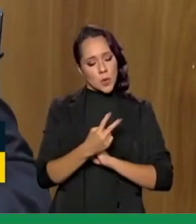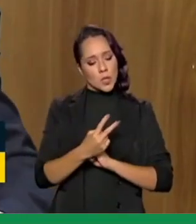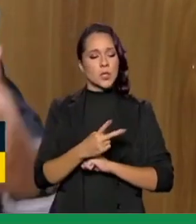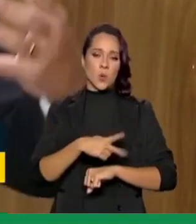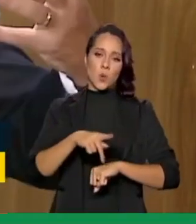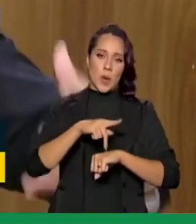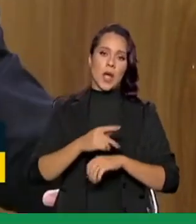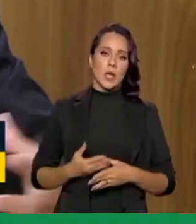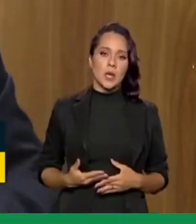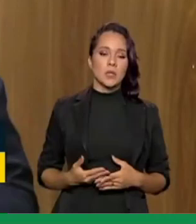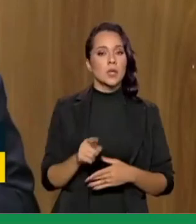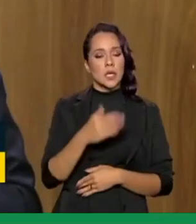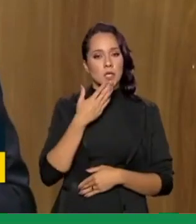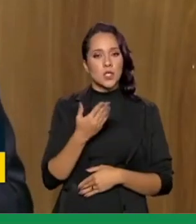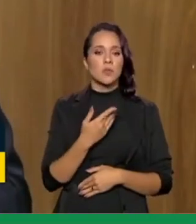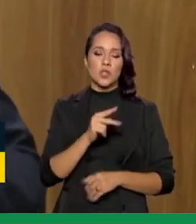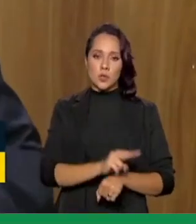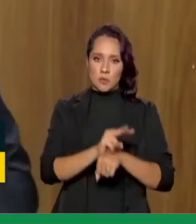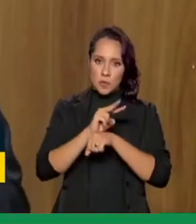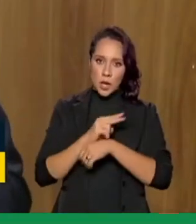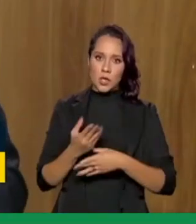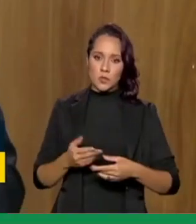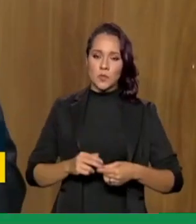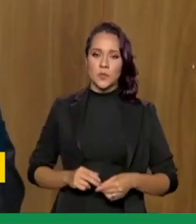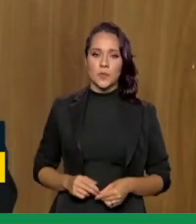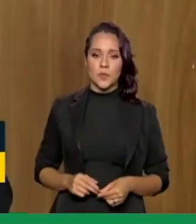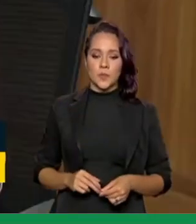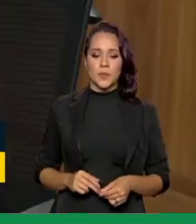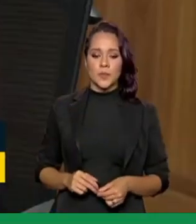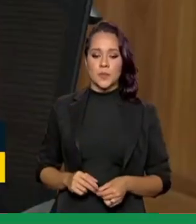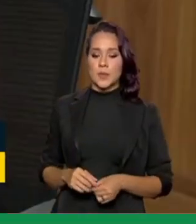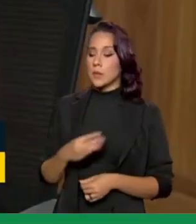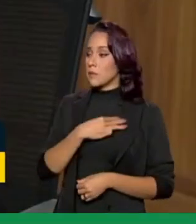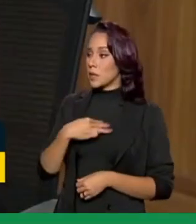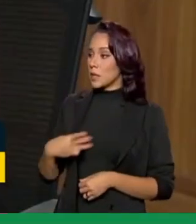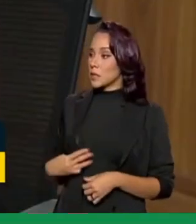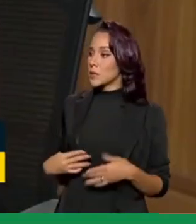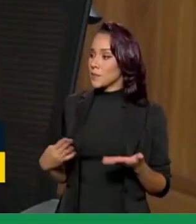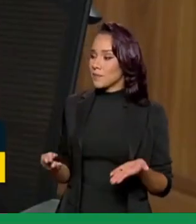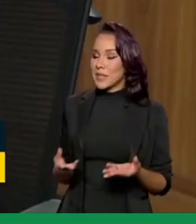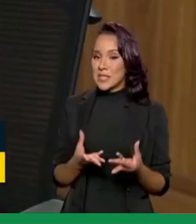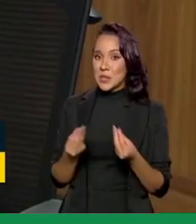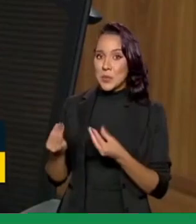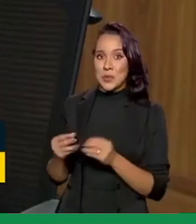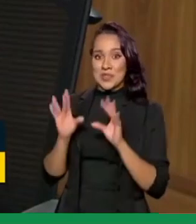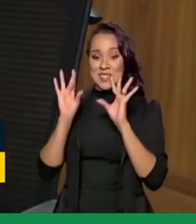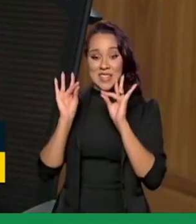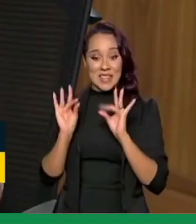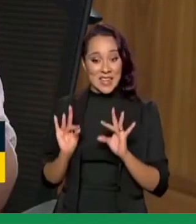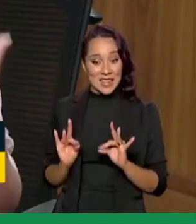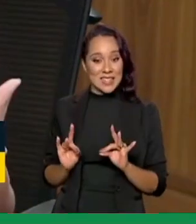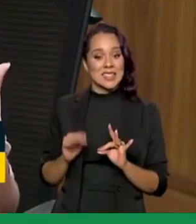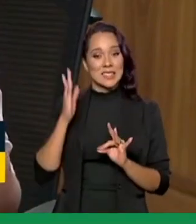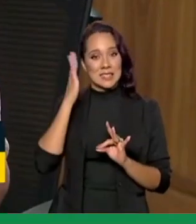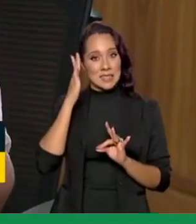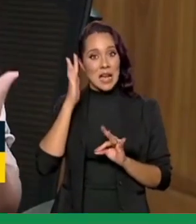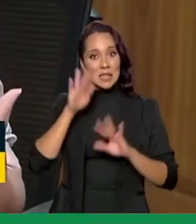Estado nesse tipo de modalidade nesse tipo de empréstimo. Ministro e como são muitos detalhes e a gente sabe